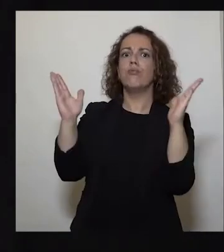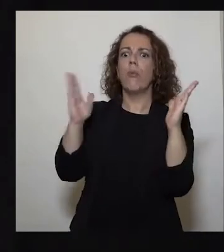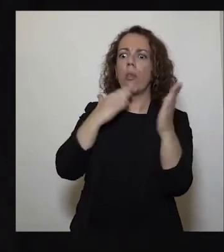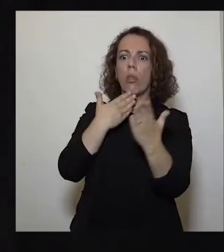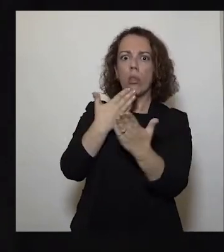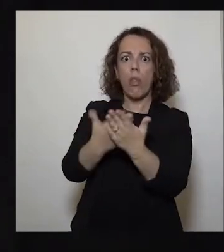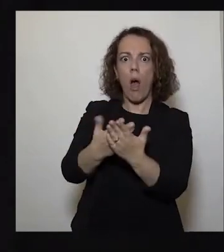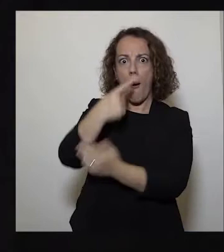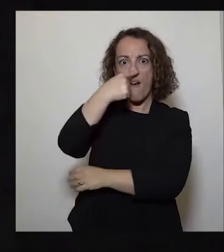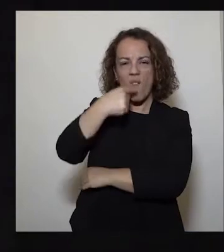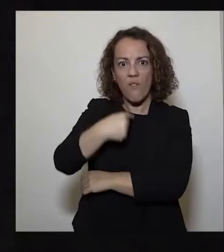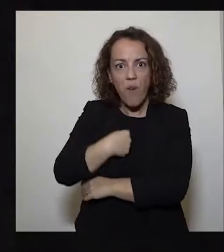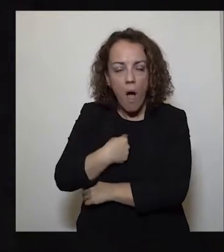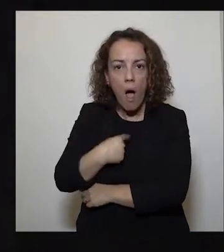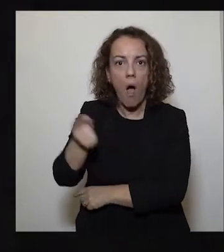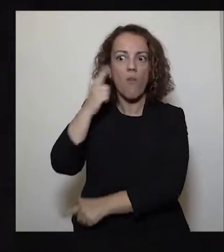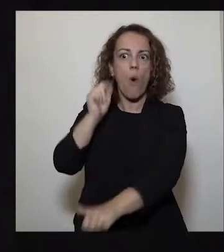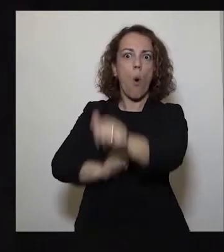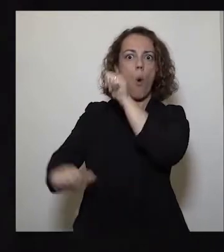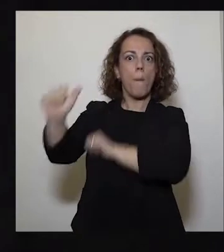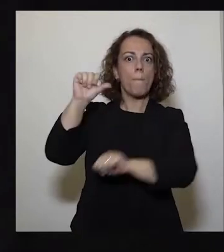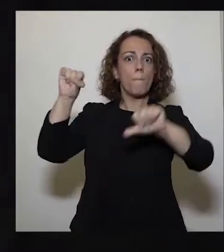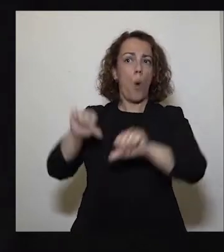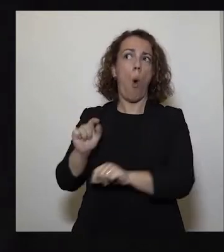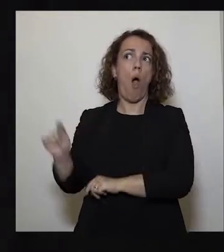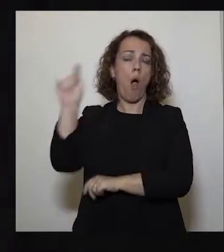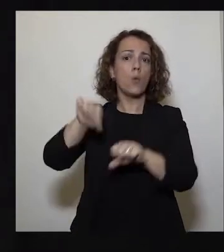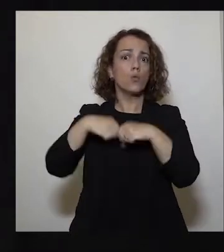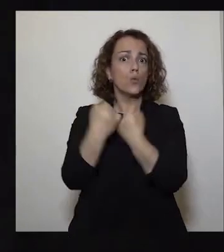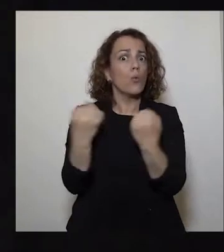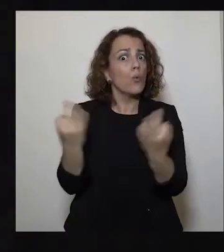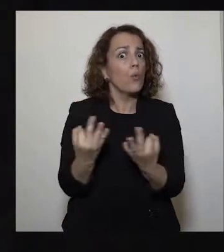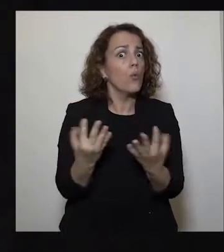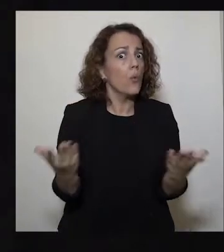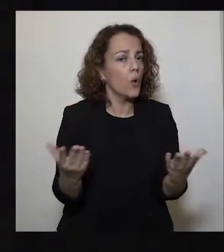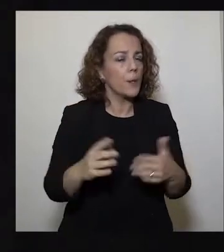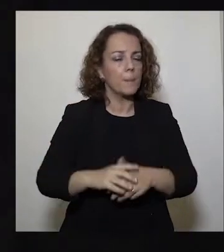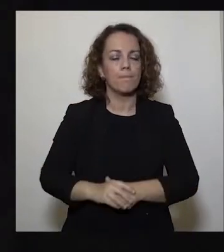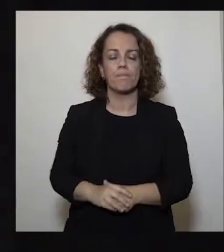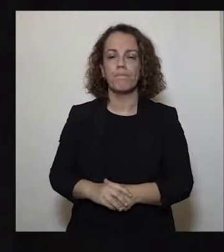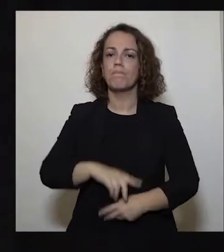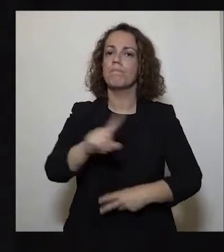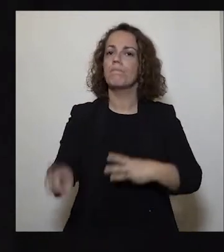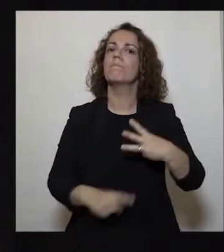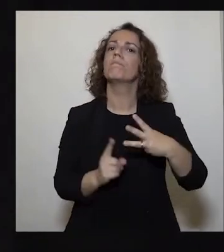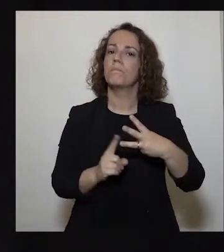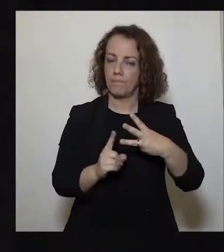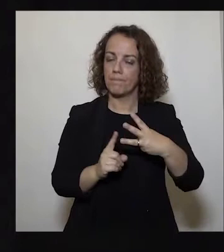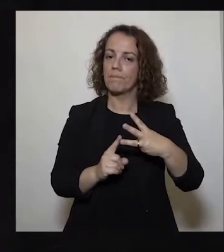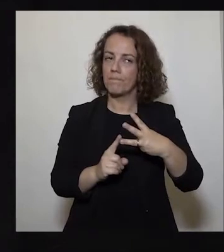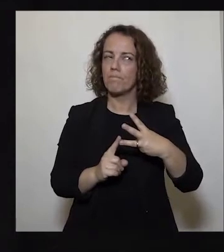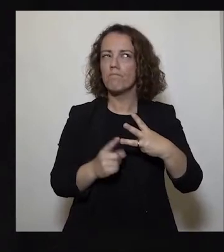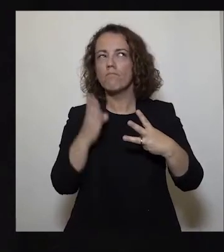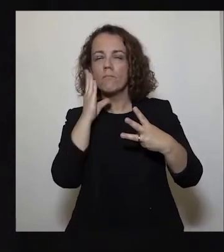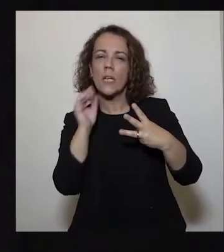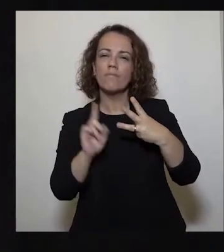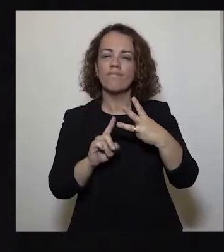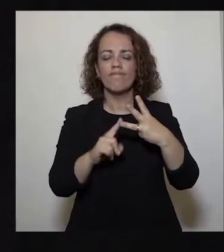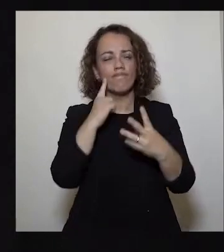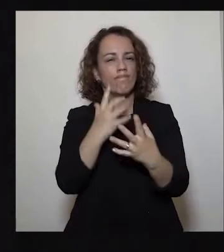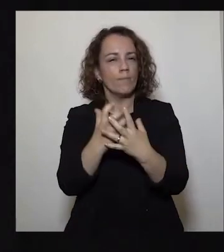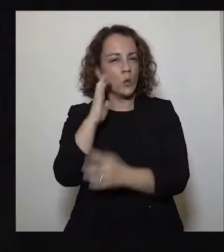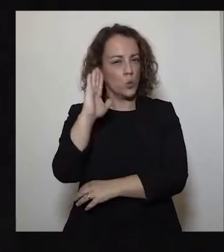experimentados em sociedades que conhecemos. Terceira razão, porventura a mais